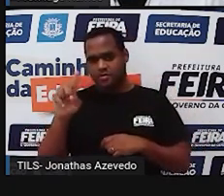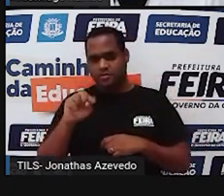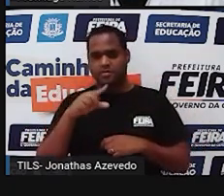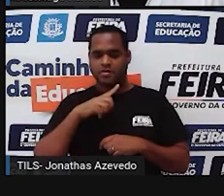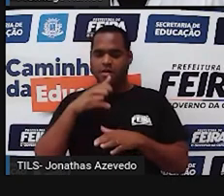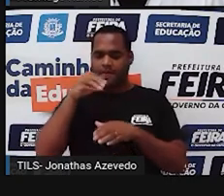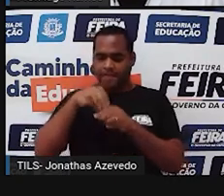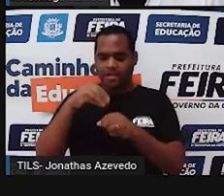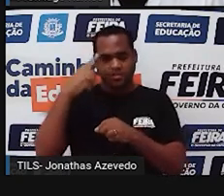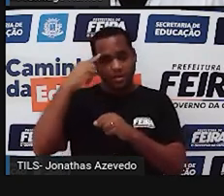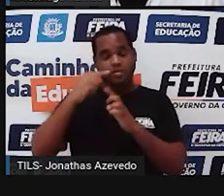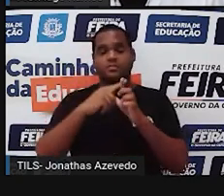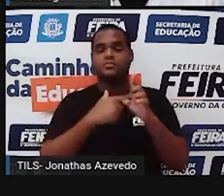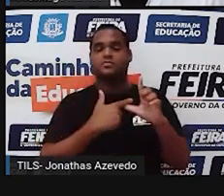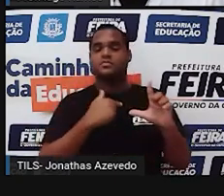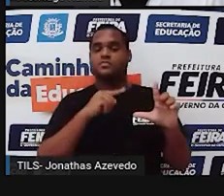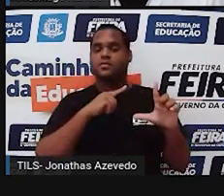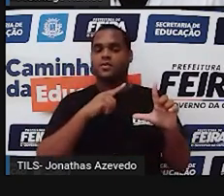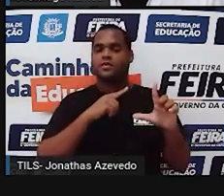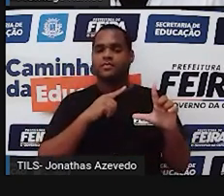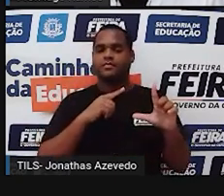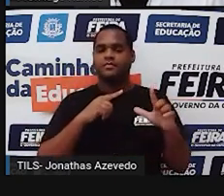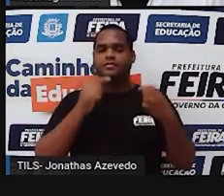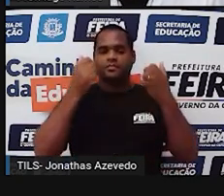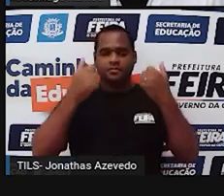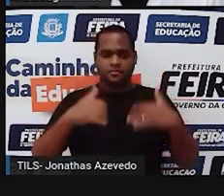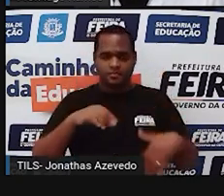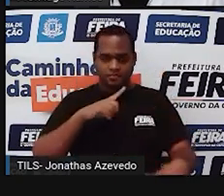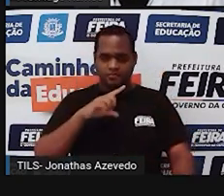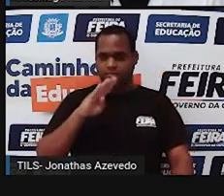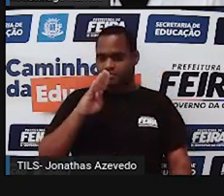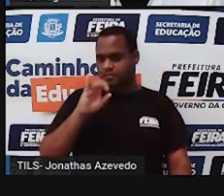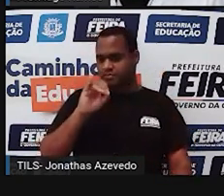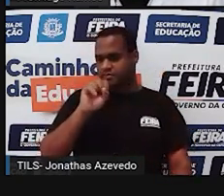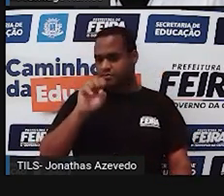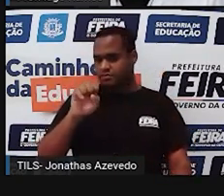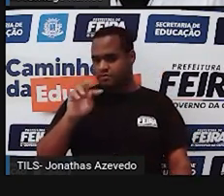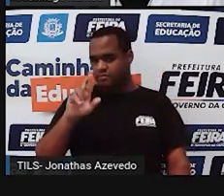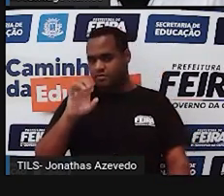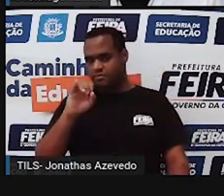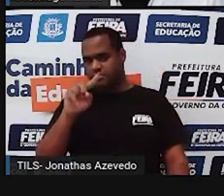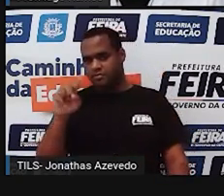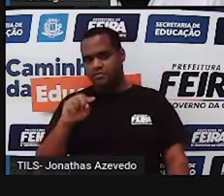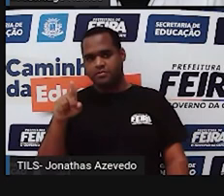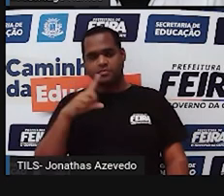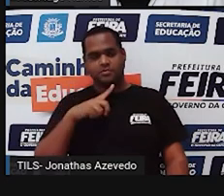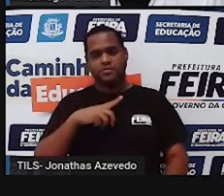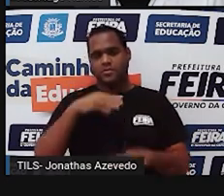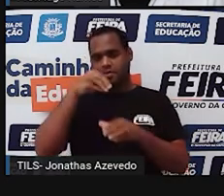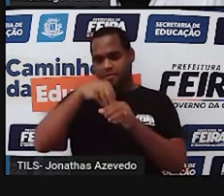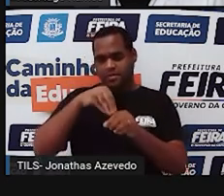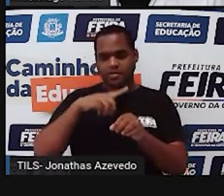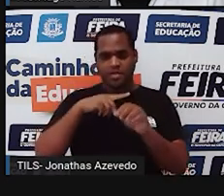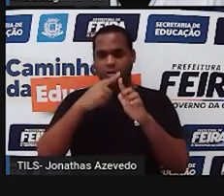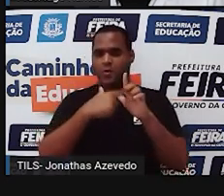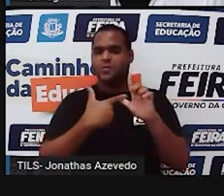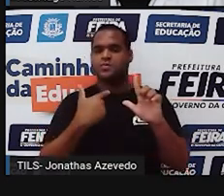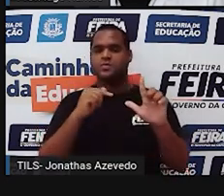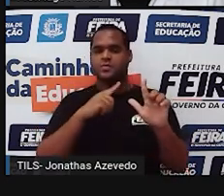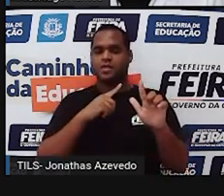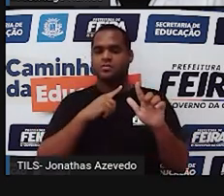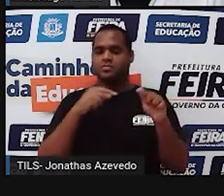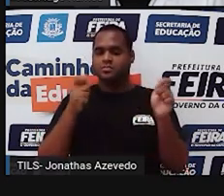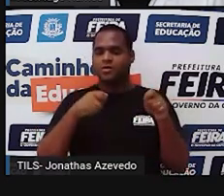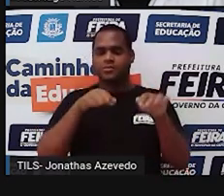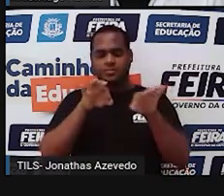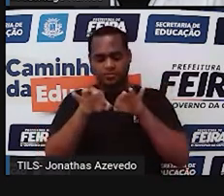ângulo certo e a bissetriz é a reta que passa pelo meio desse ângulo olha só tem ali uma forma de construir bem